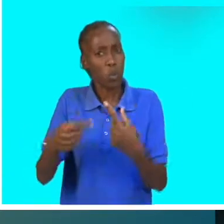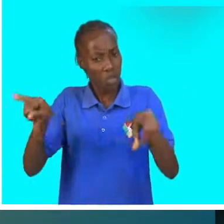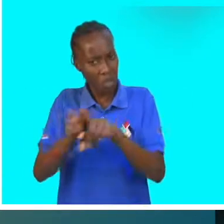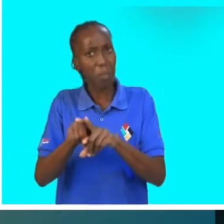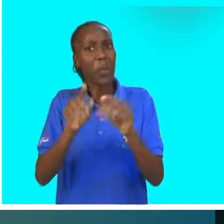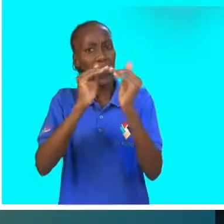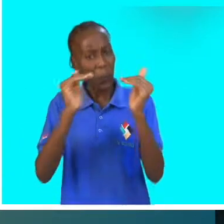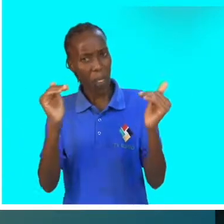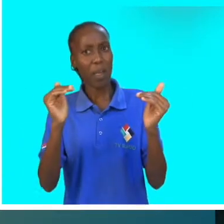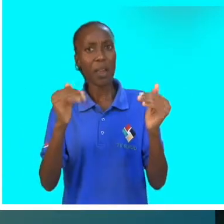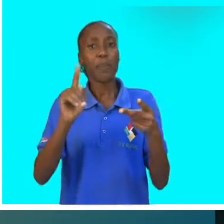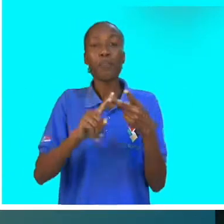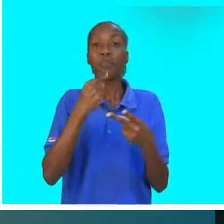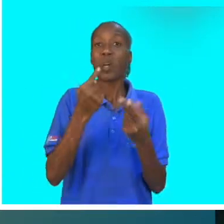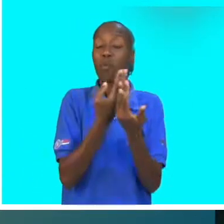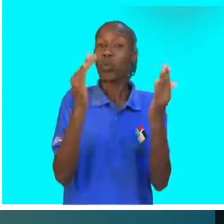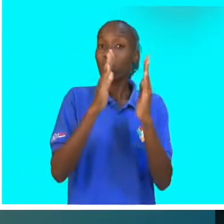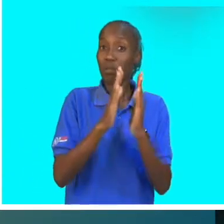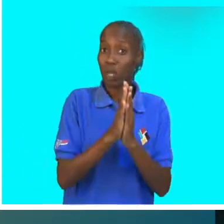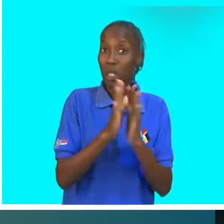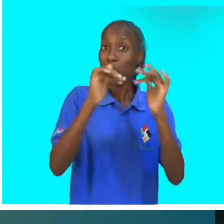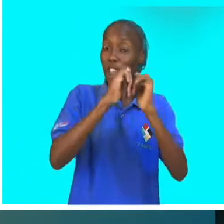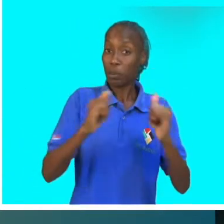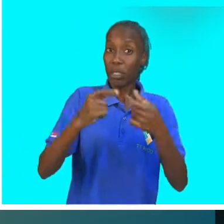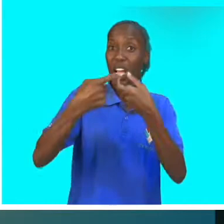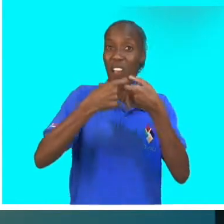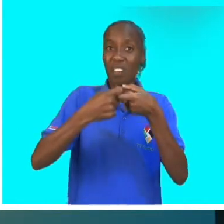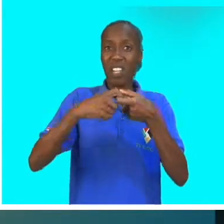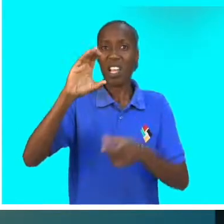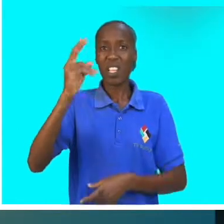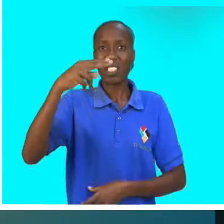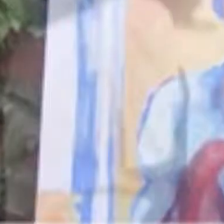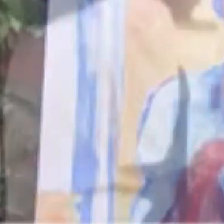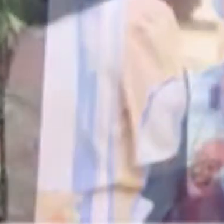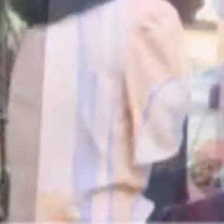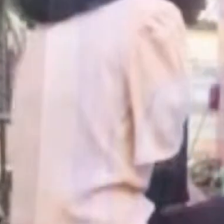Agradecimento especial à família Chaota.